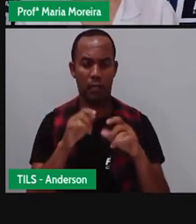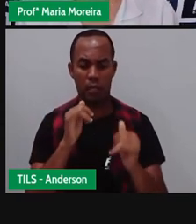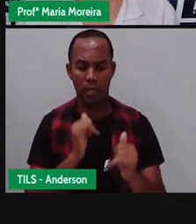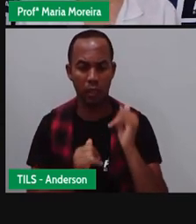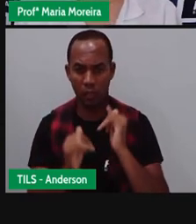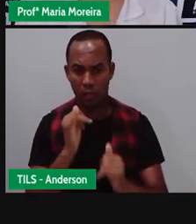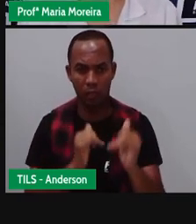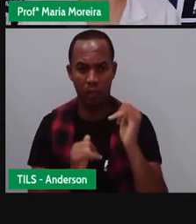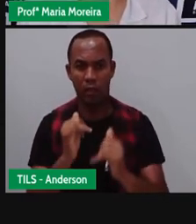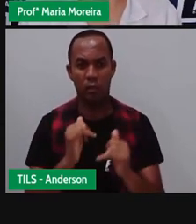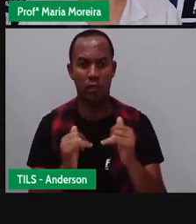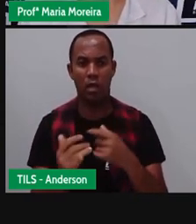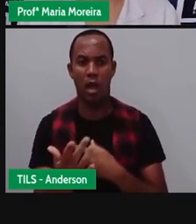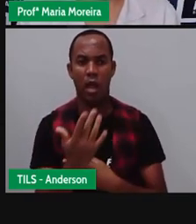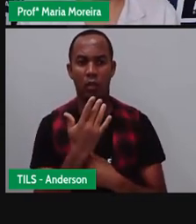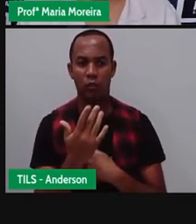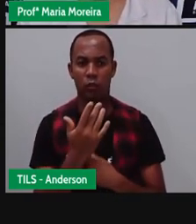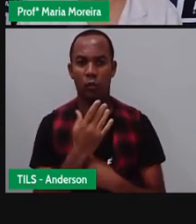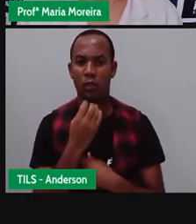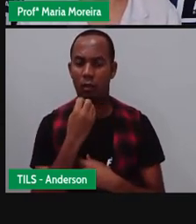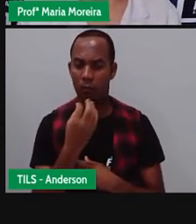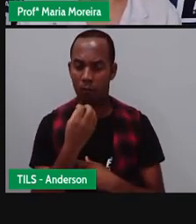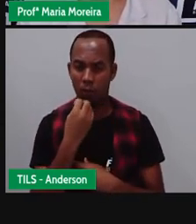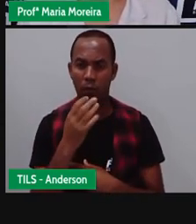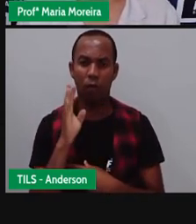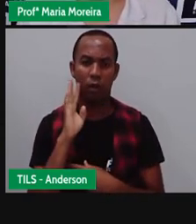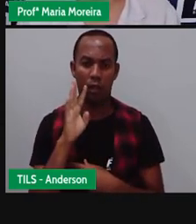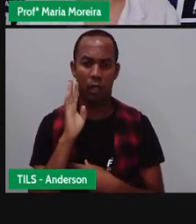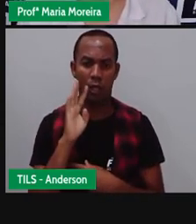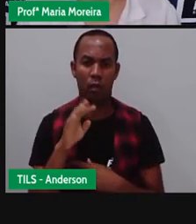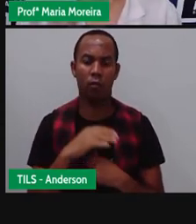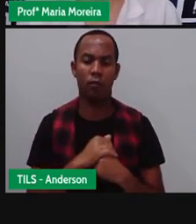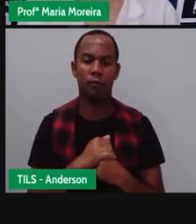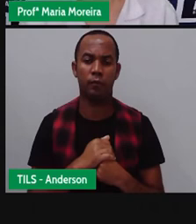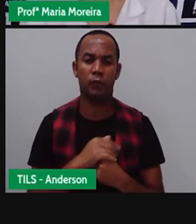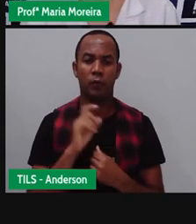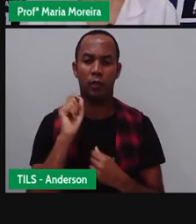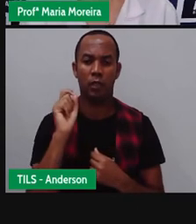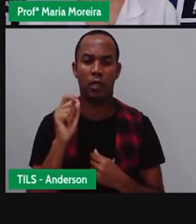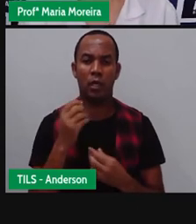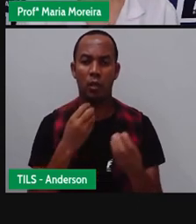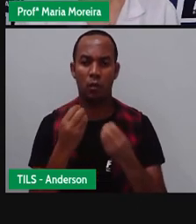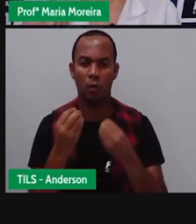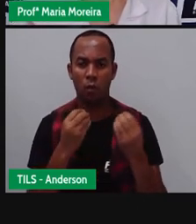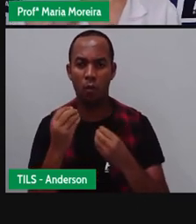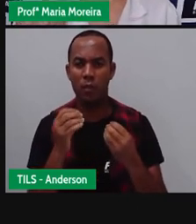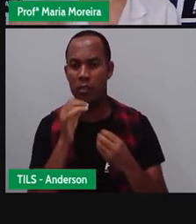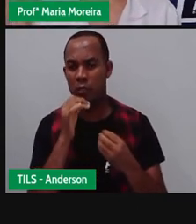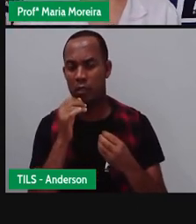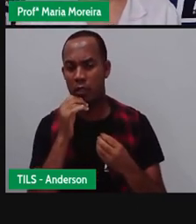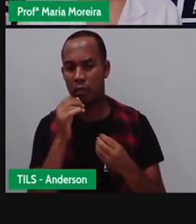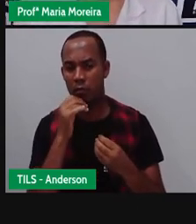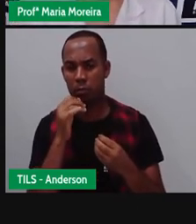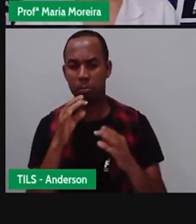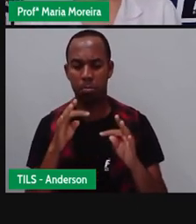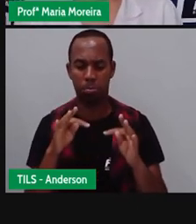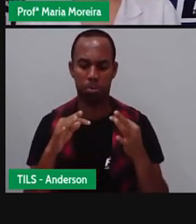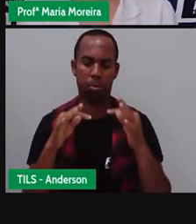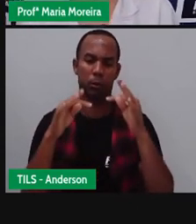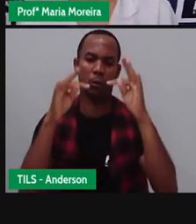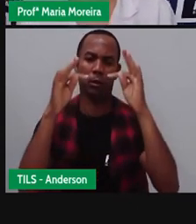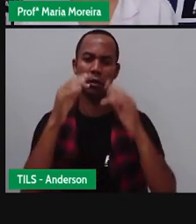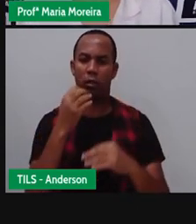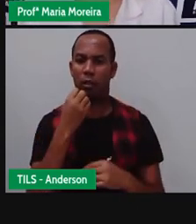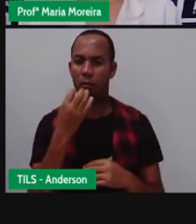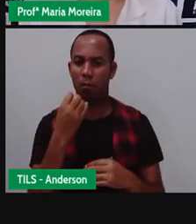tem essa ideia de que a internet é uma coisa bem atual. Quando na verdade ela não é. Fica aí como desafio para vocês descobrir quando